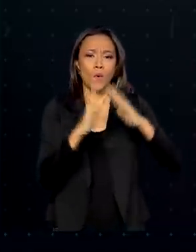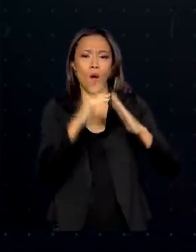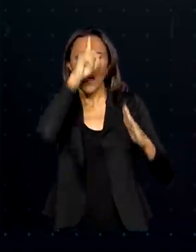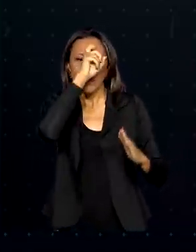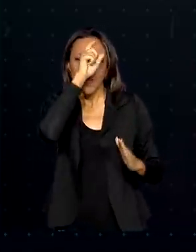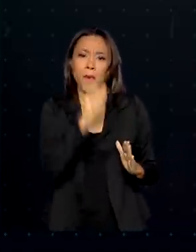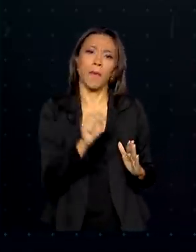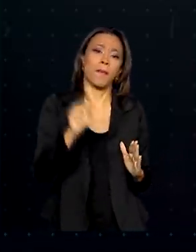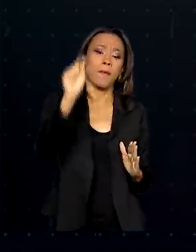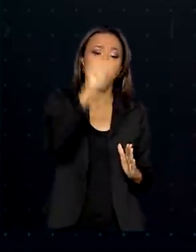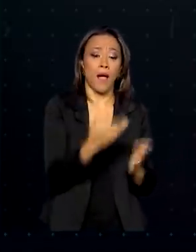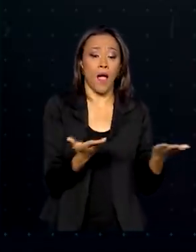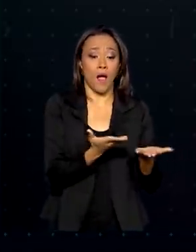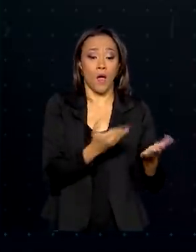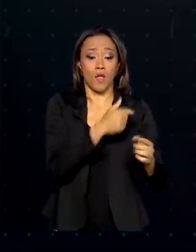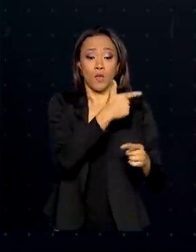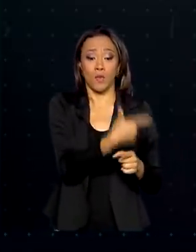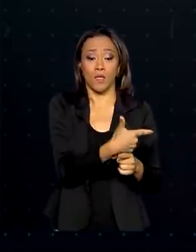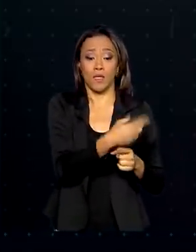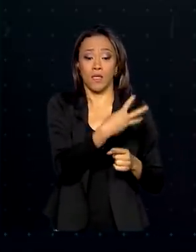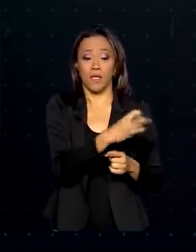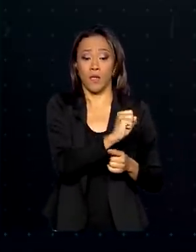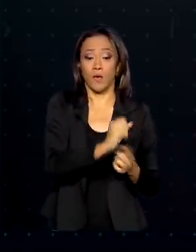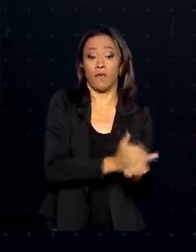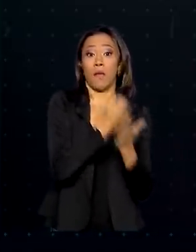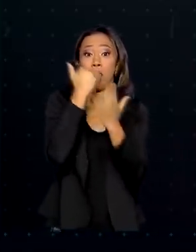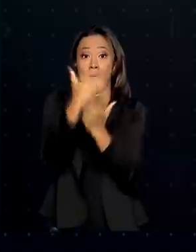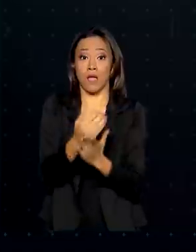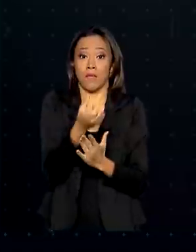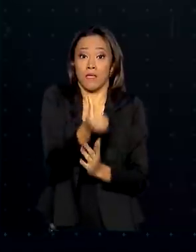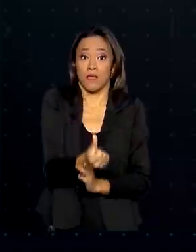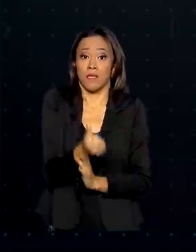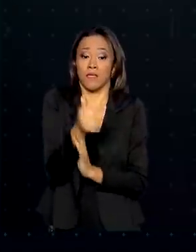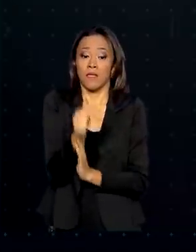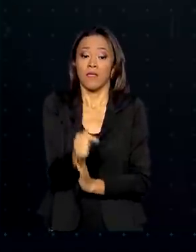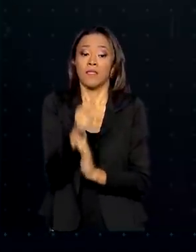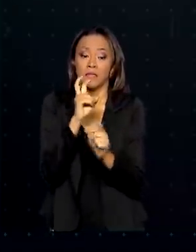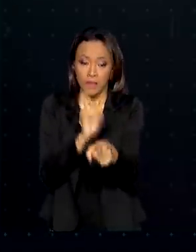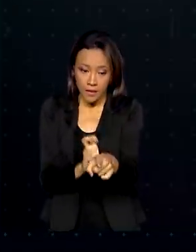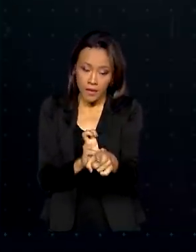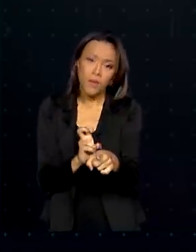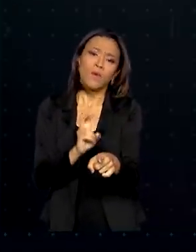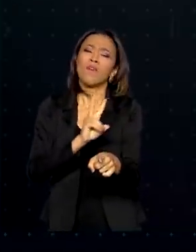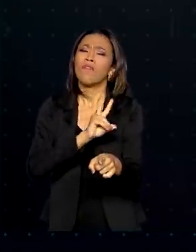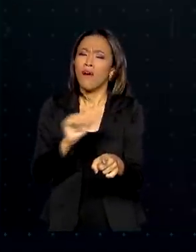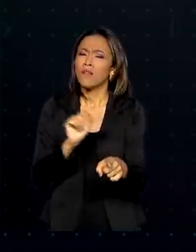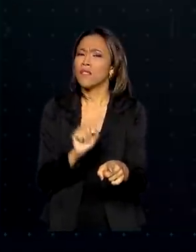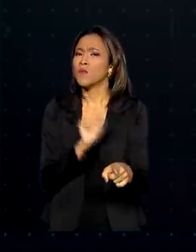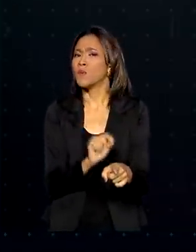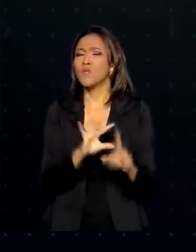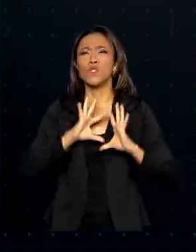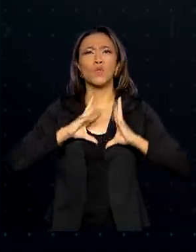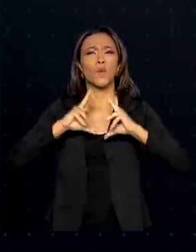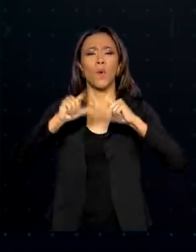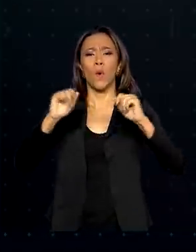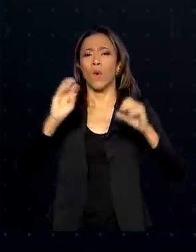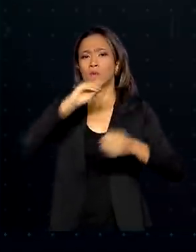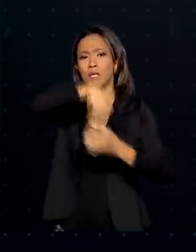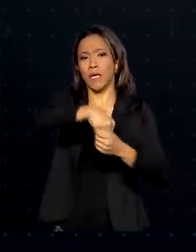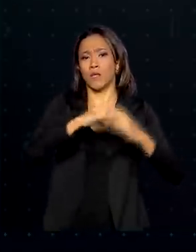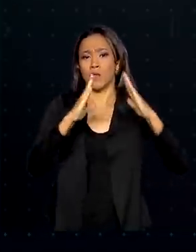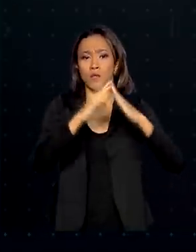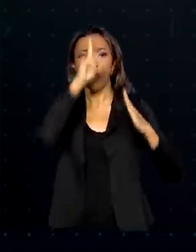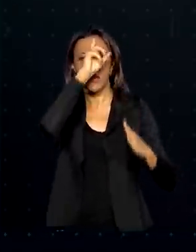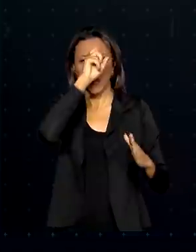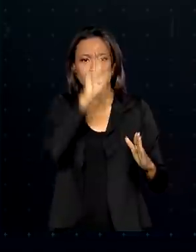que passarão de 238 para 675. Eles serão instalados em todos os hospitais públicos com mais de